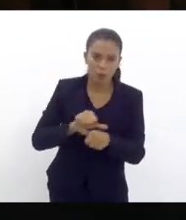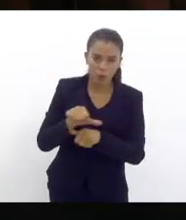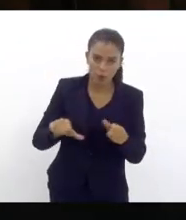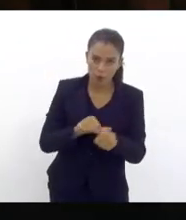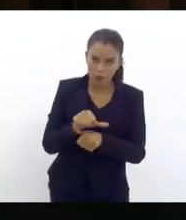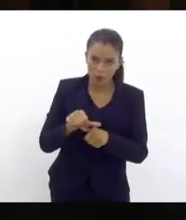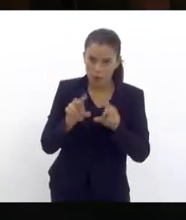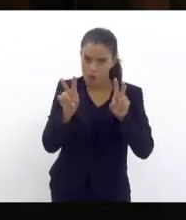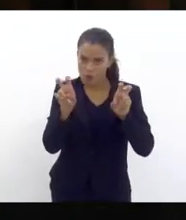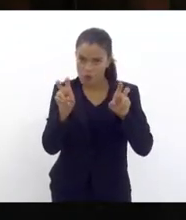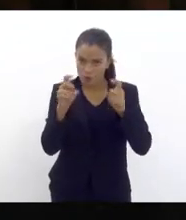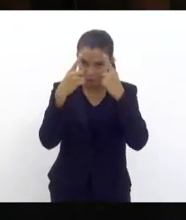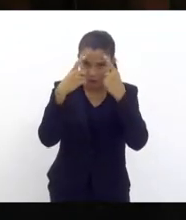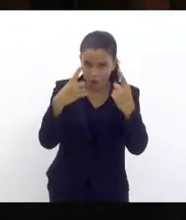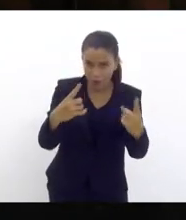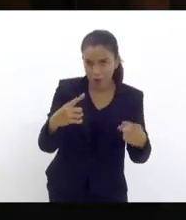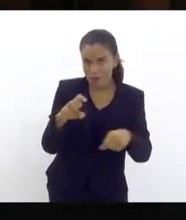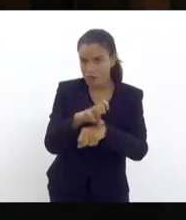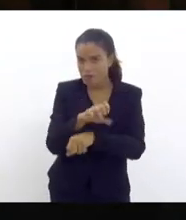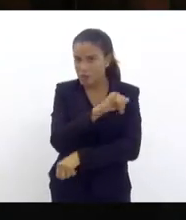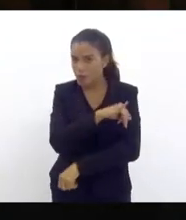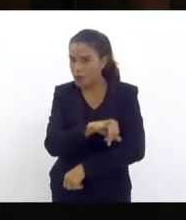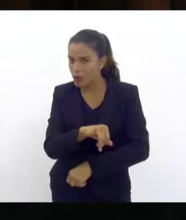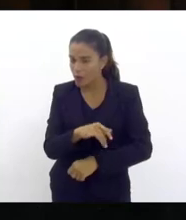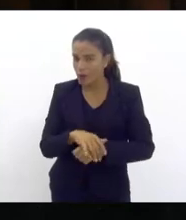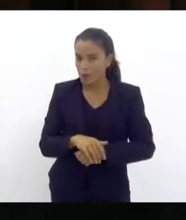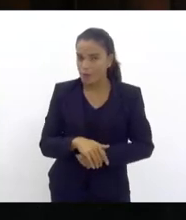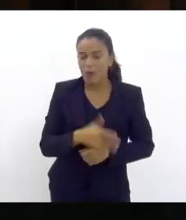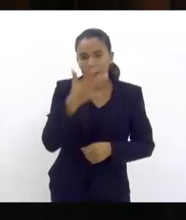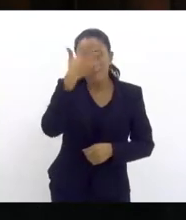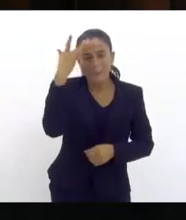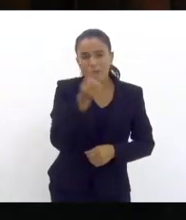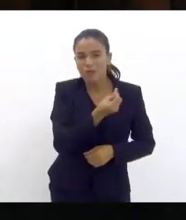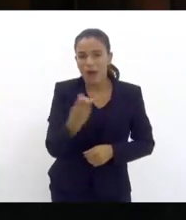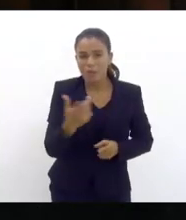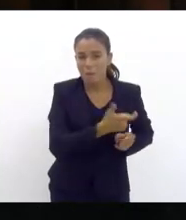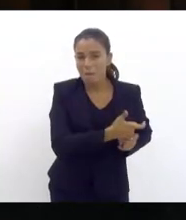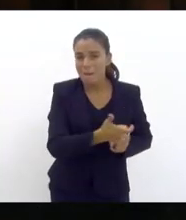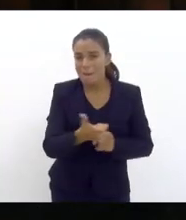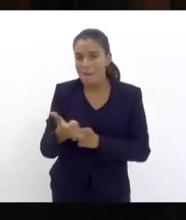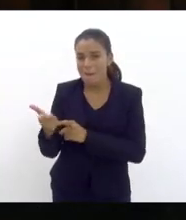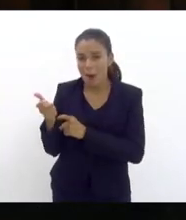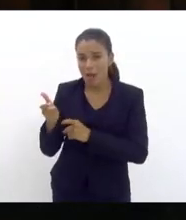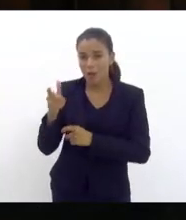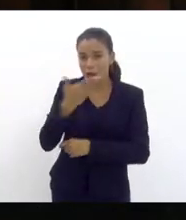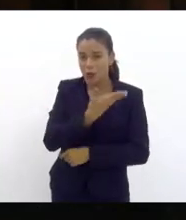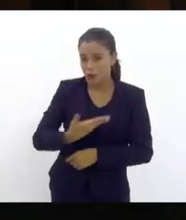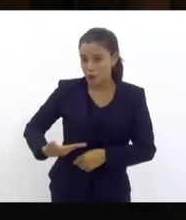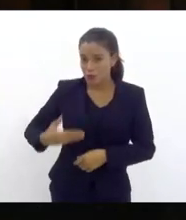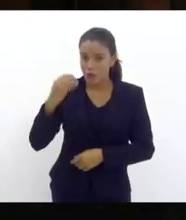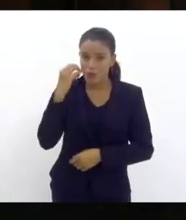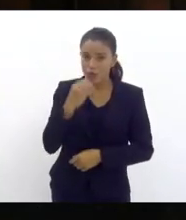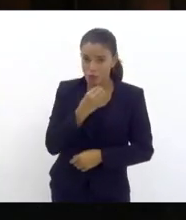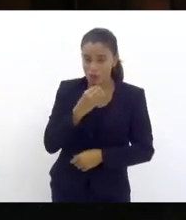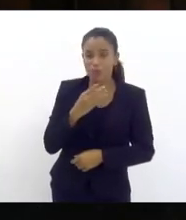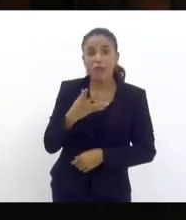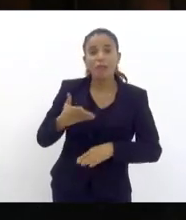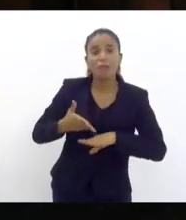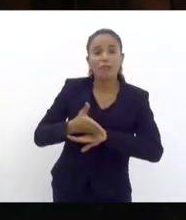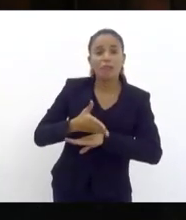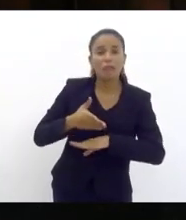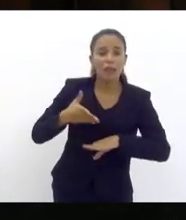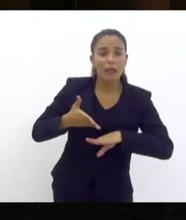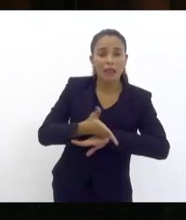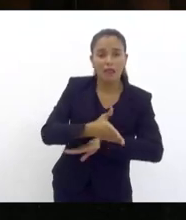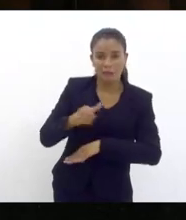à violência no estado do Rio de Janeiro depois das chacinas que o governador Cláudio Castro empenhou dentro das favelas? O que que mudou?